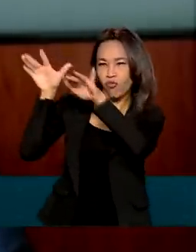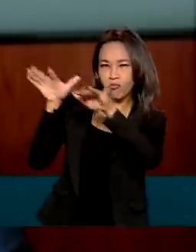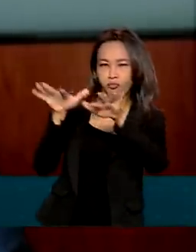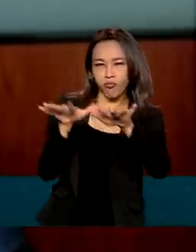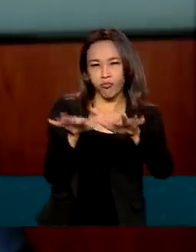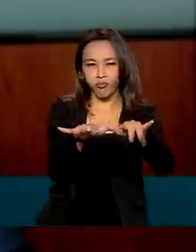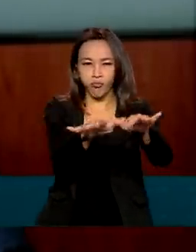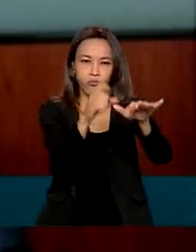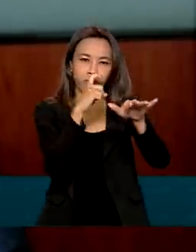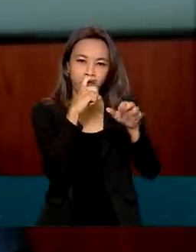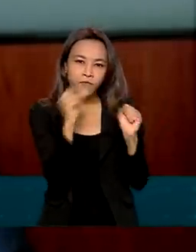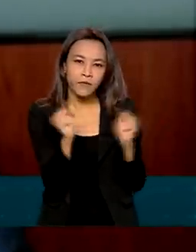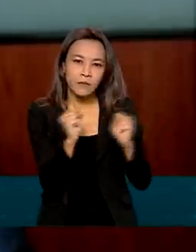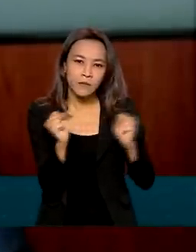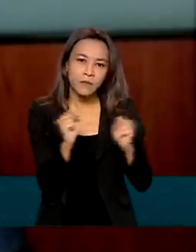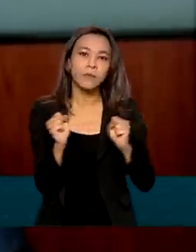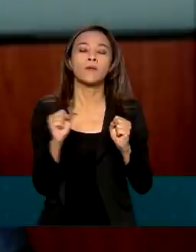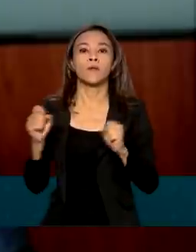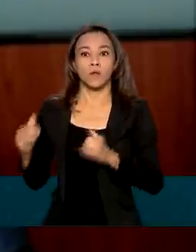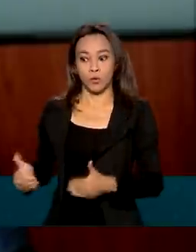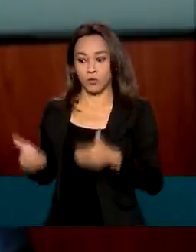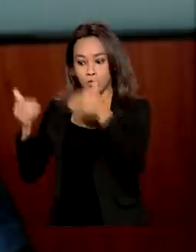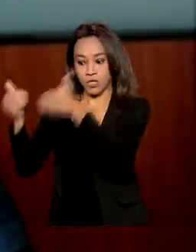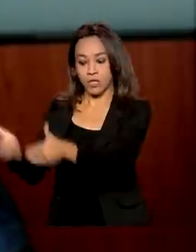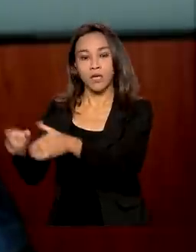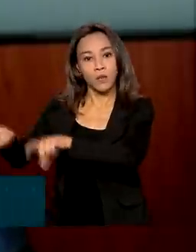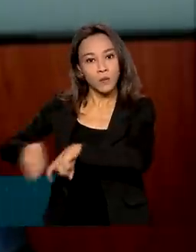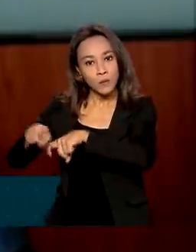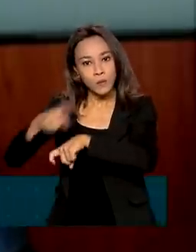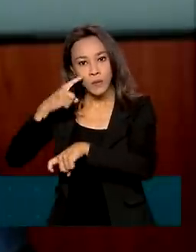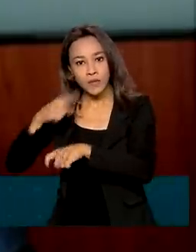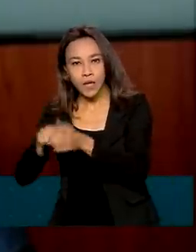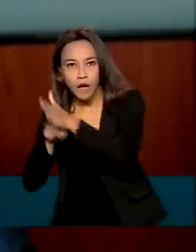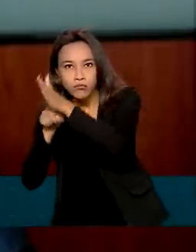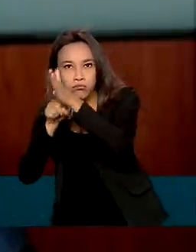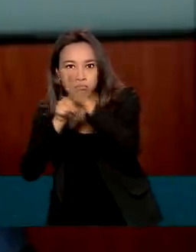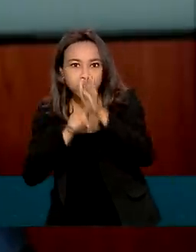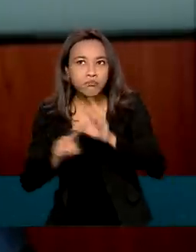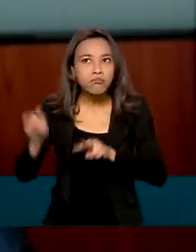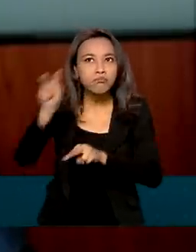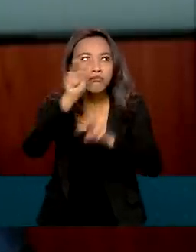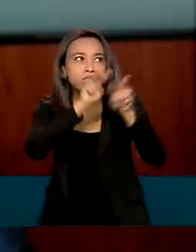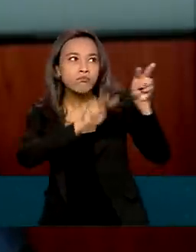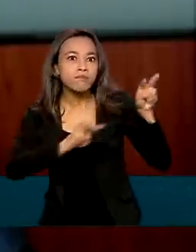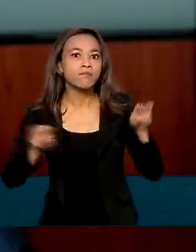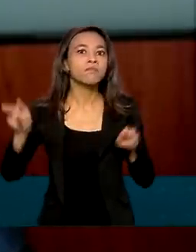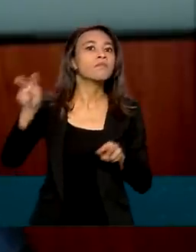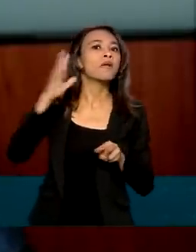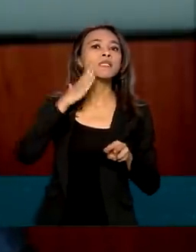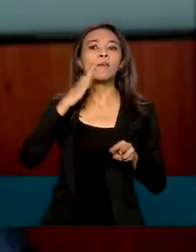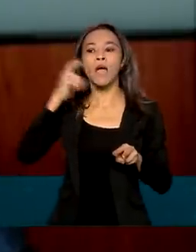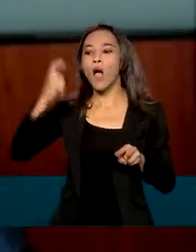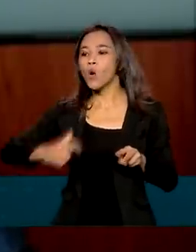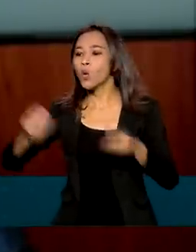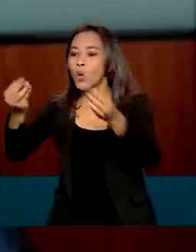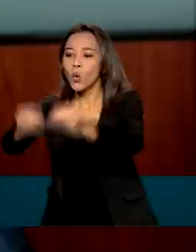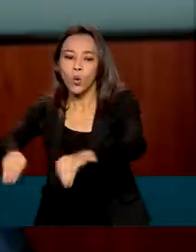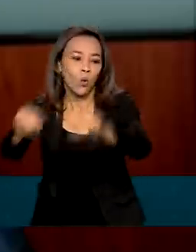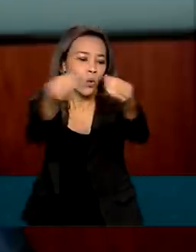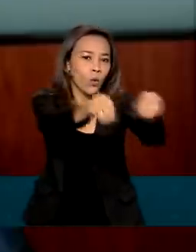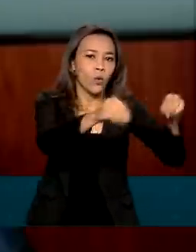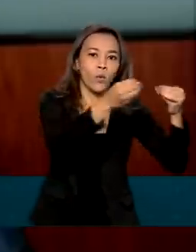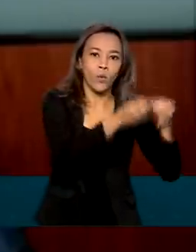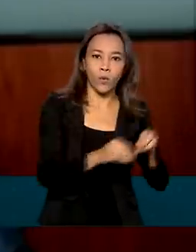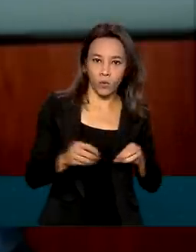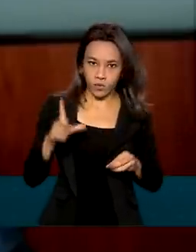dimensionadas pelo Ministério da Agricultura. A Conab está em campo para verificar quais foram os danos causados